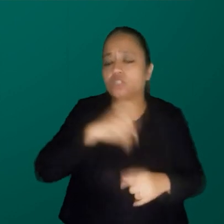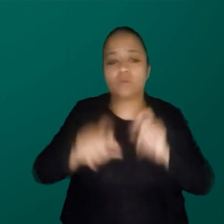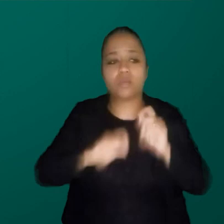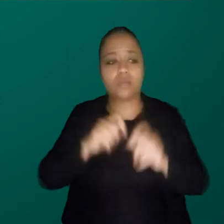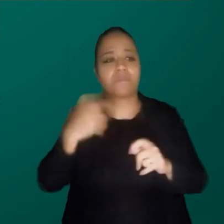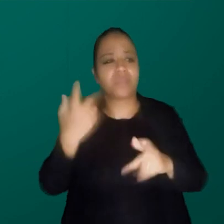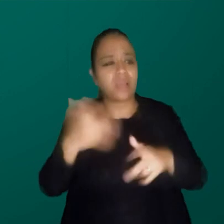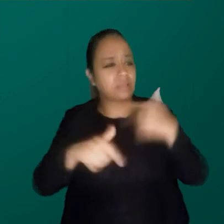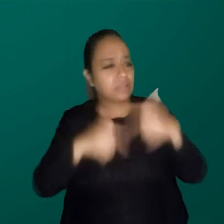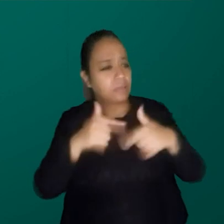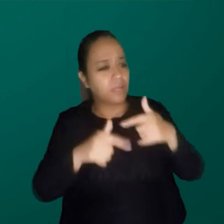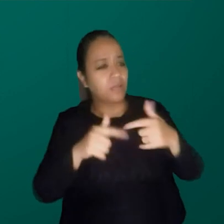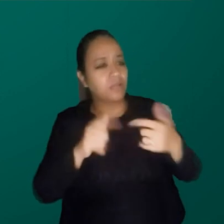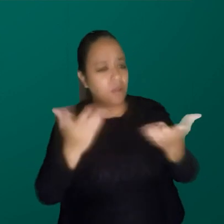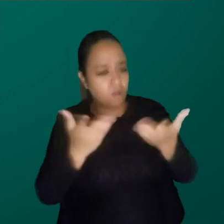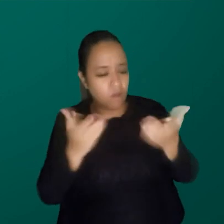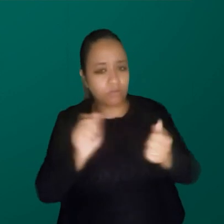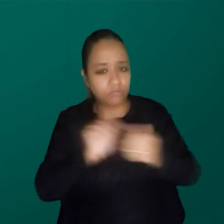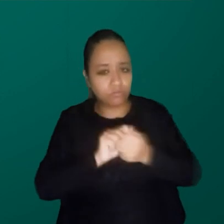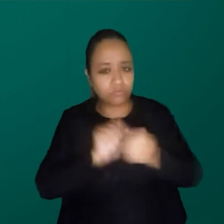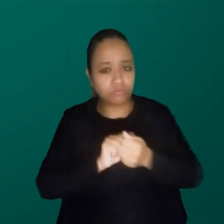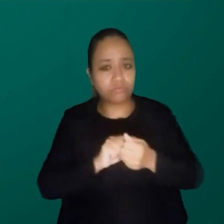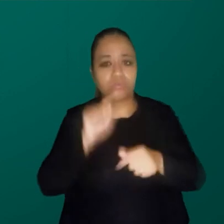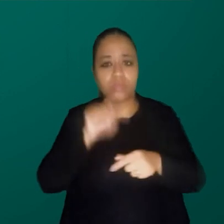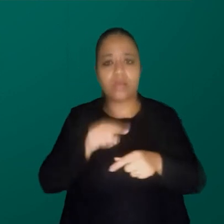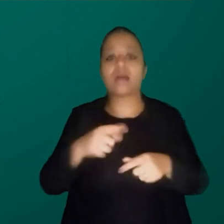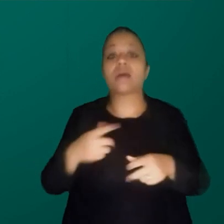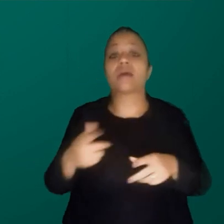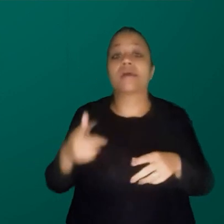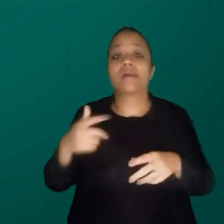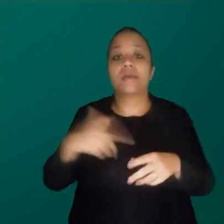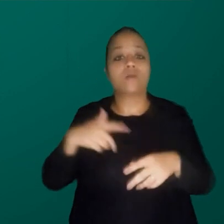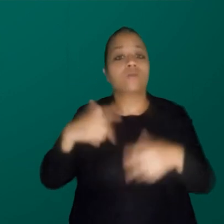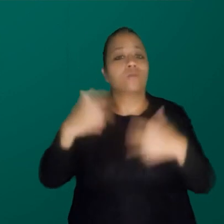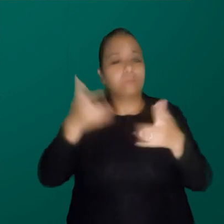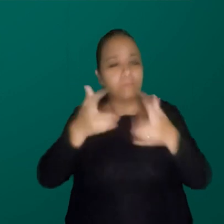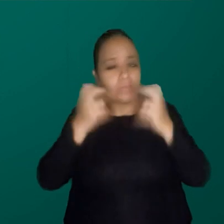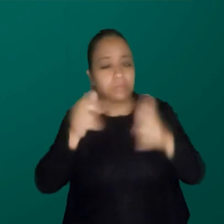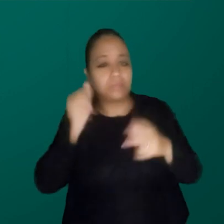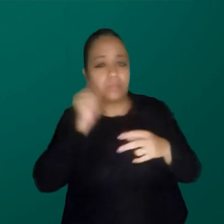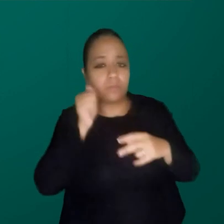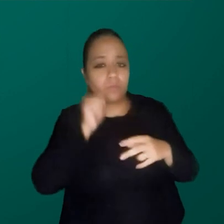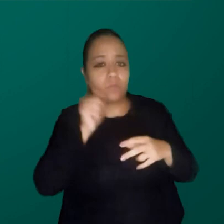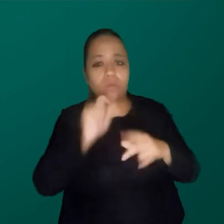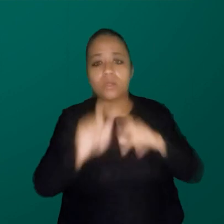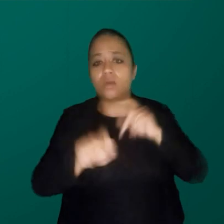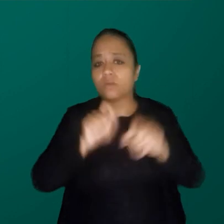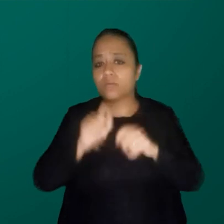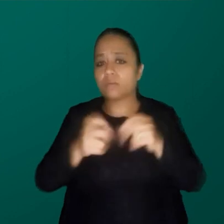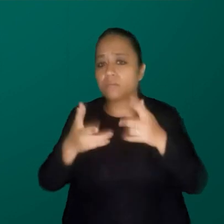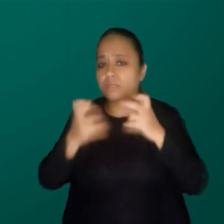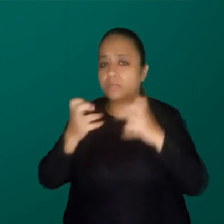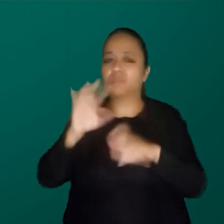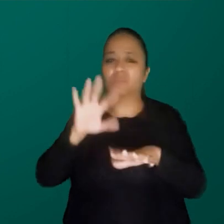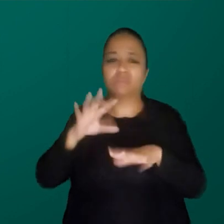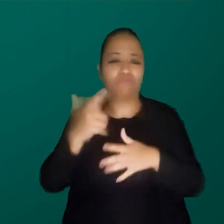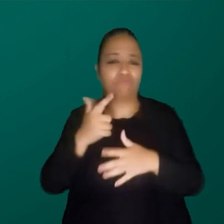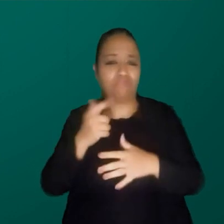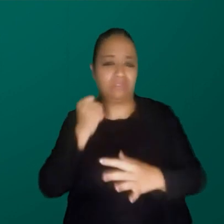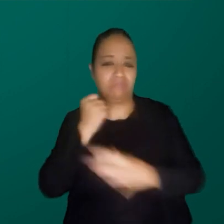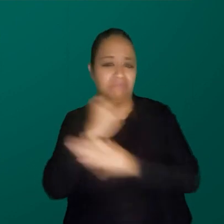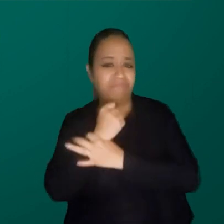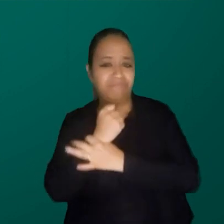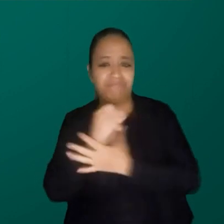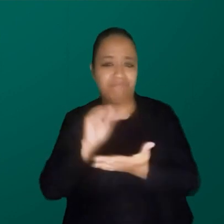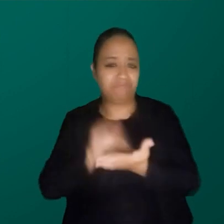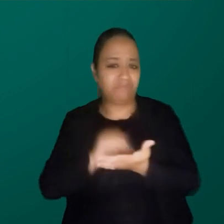a gente está até trabalhando com ela agora, porque ela estava no margem com a gente, a gente viu que ela ficou muito insegura, a